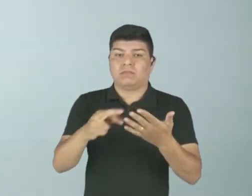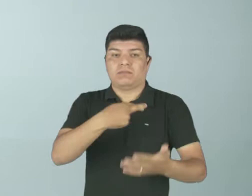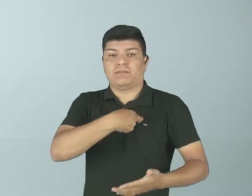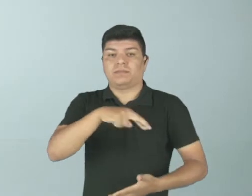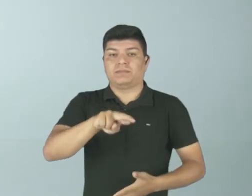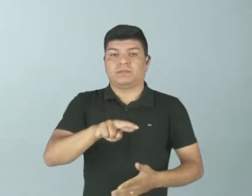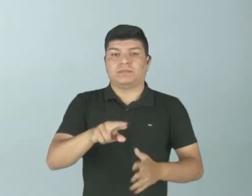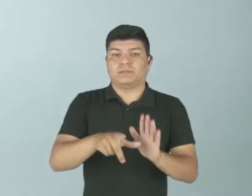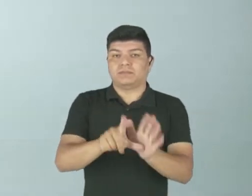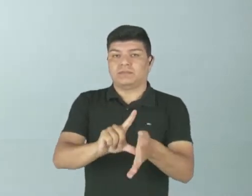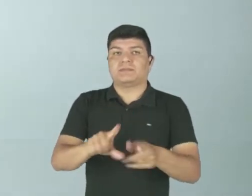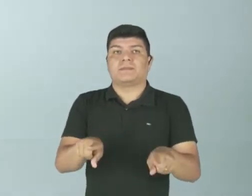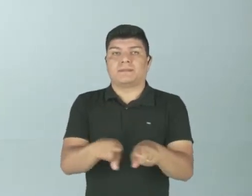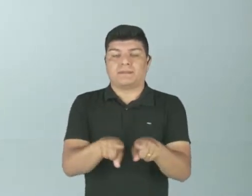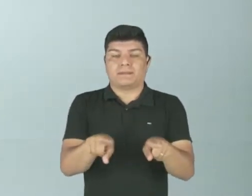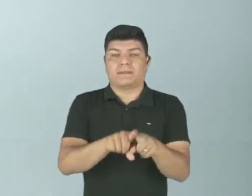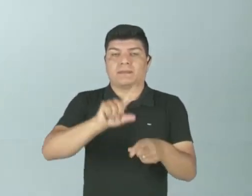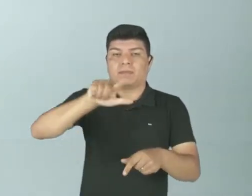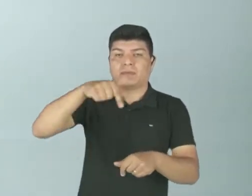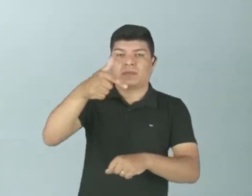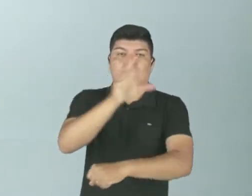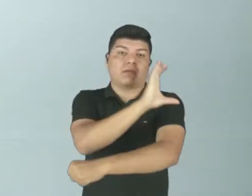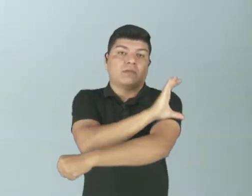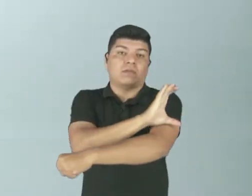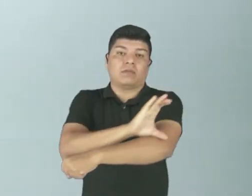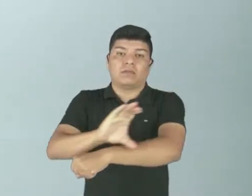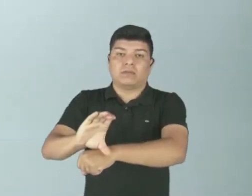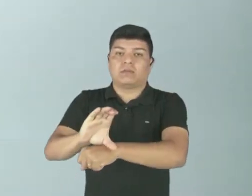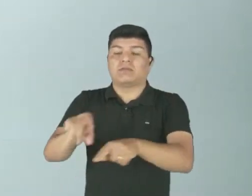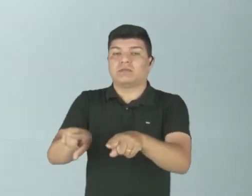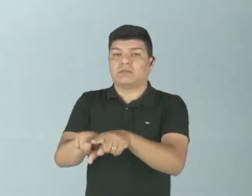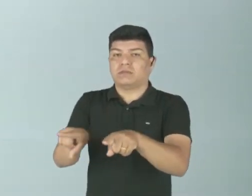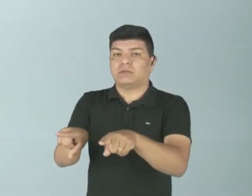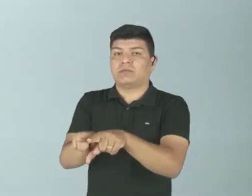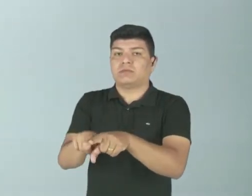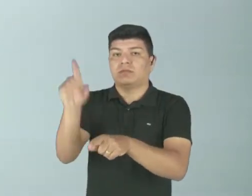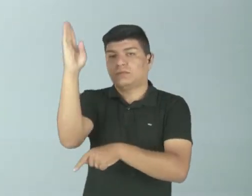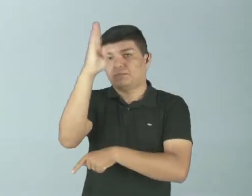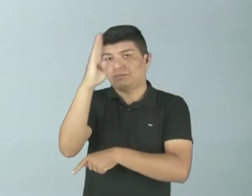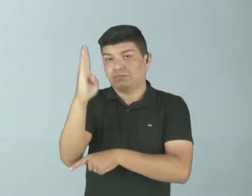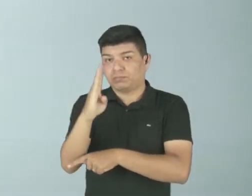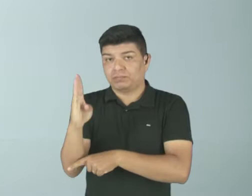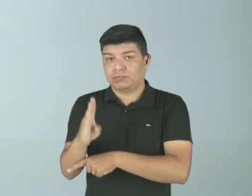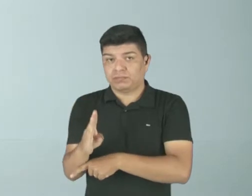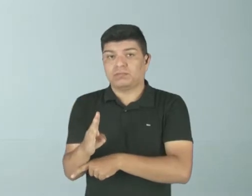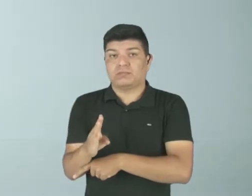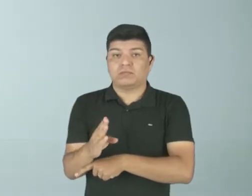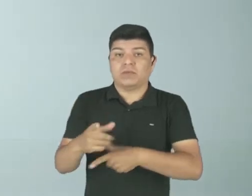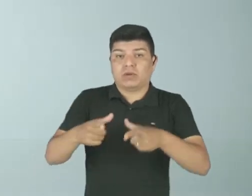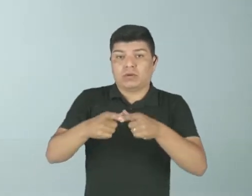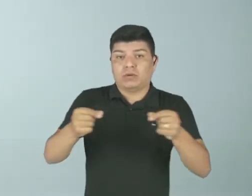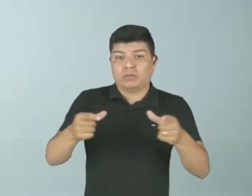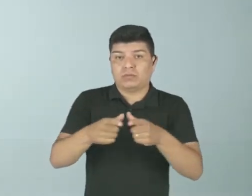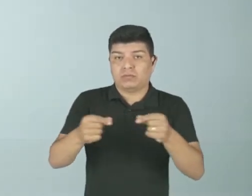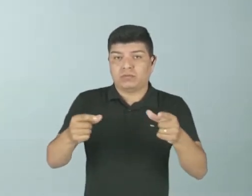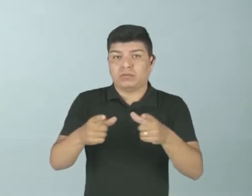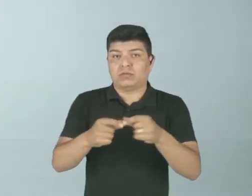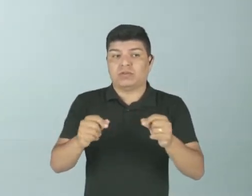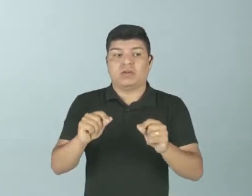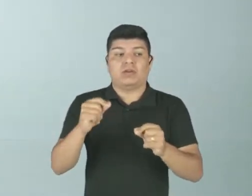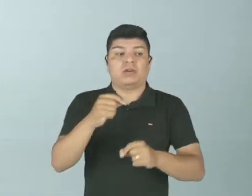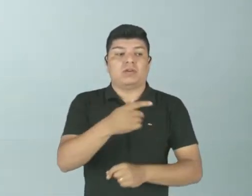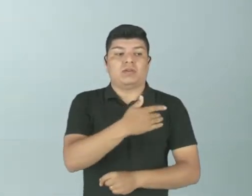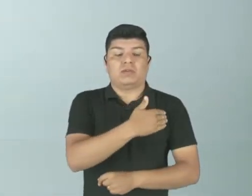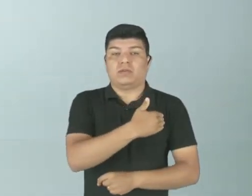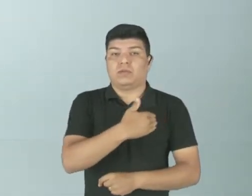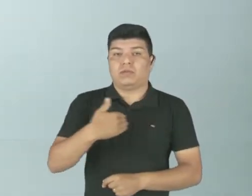Posteriormente veio outras culturas ao Brasil, como a cultura japonesa, chinesa, as